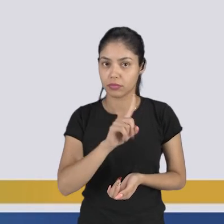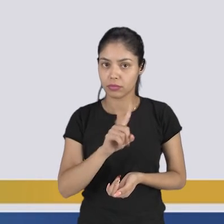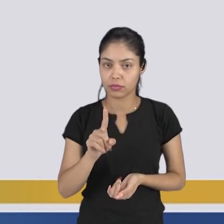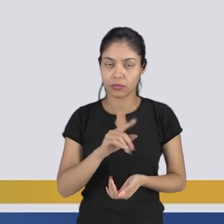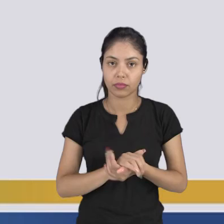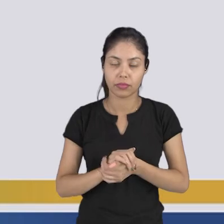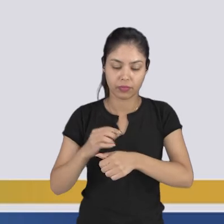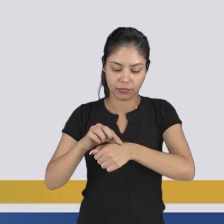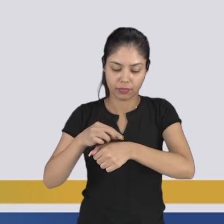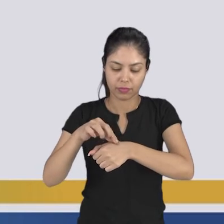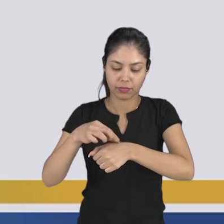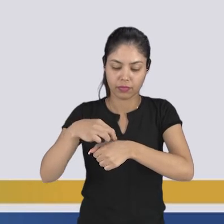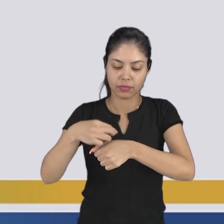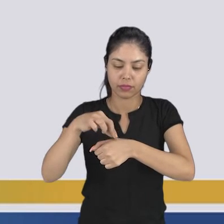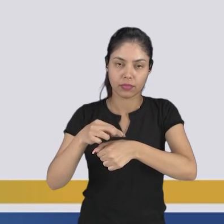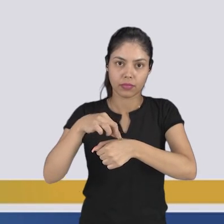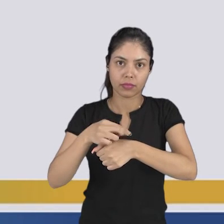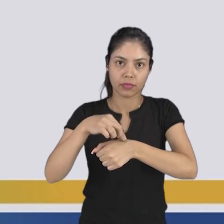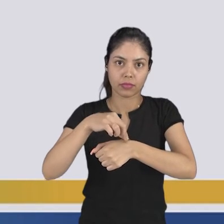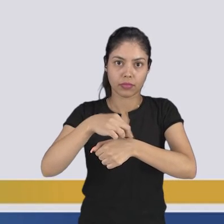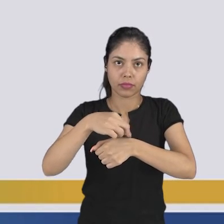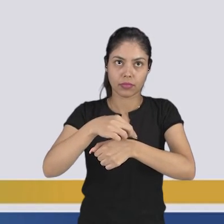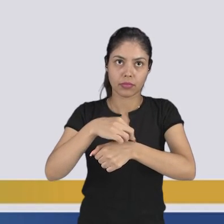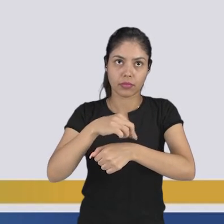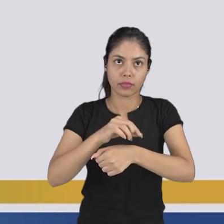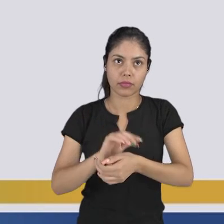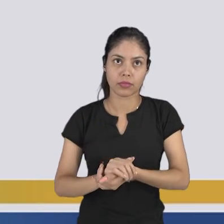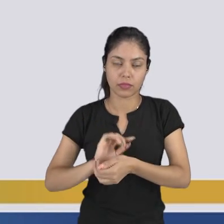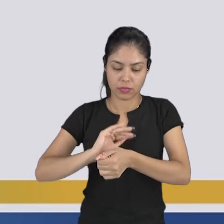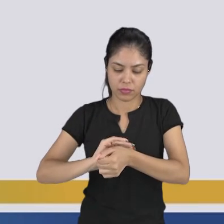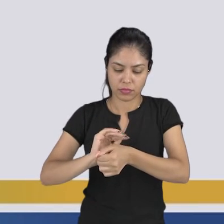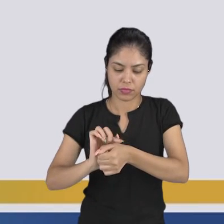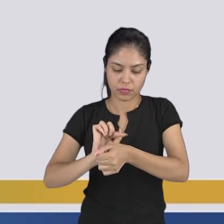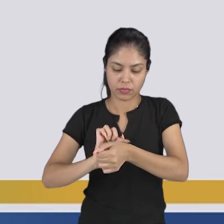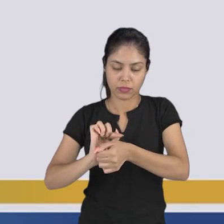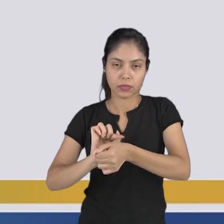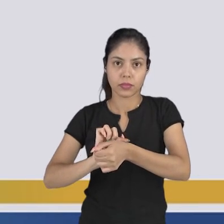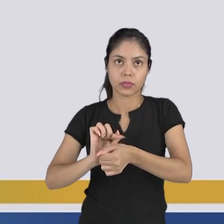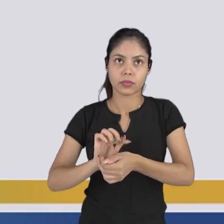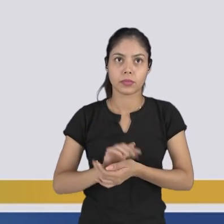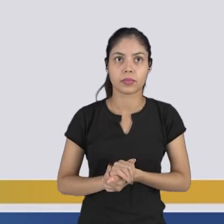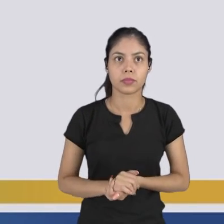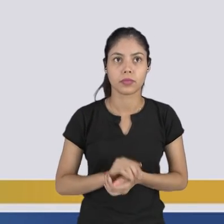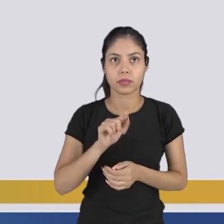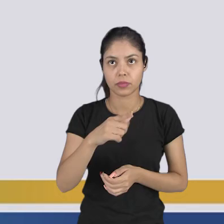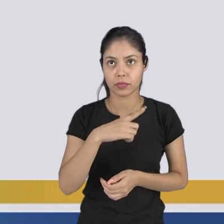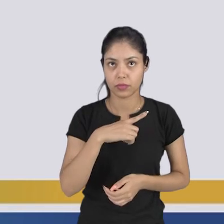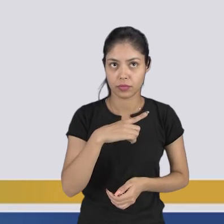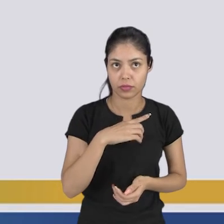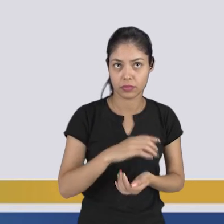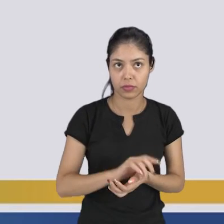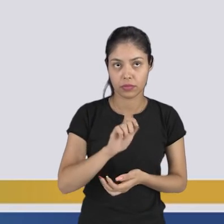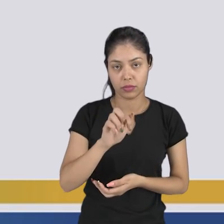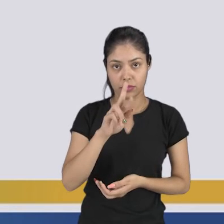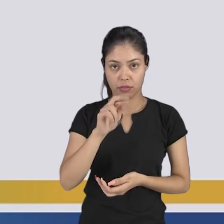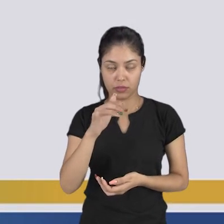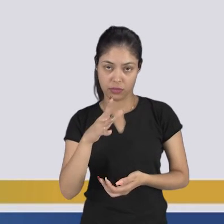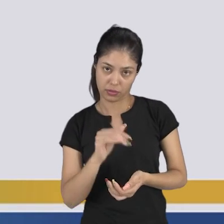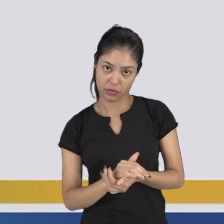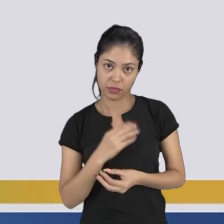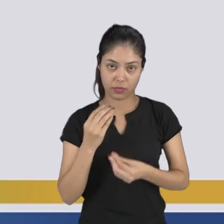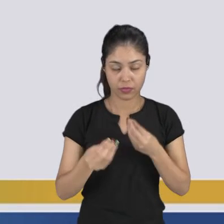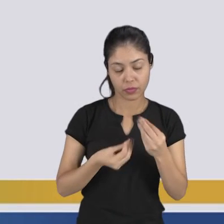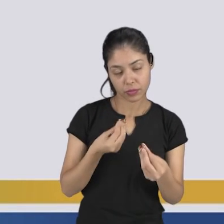são cicatrizes. Então ela fica um relevo na pele. Eu tenho essas escarificações, tanto